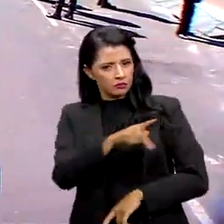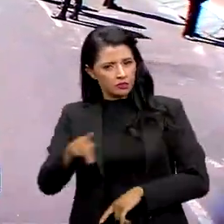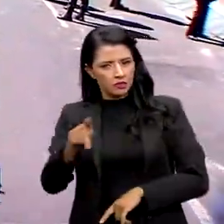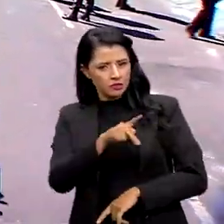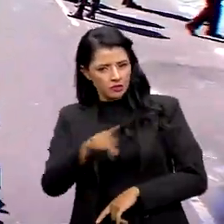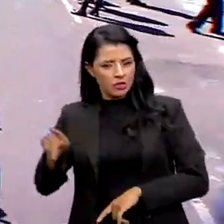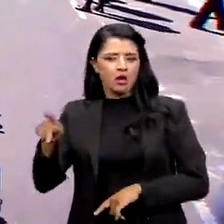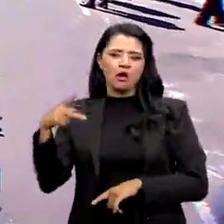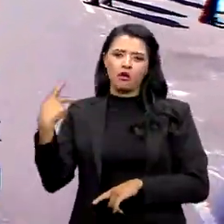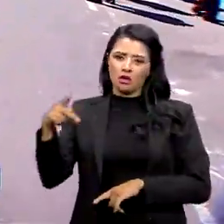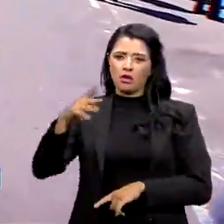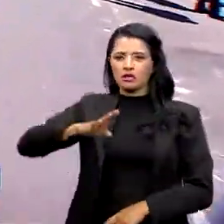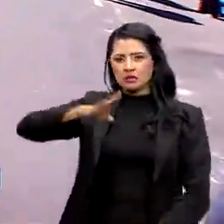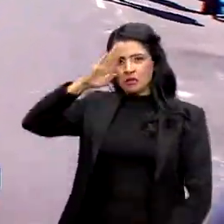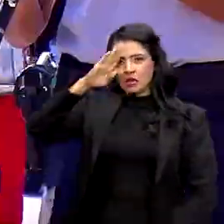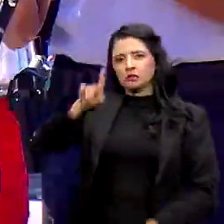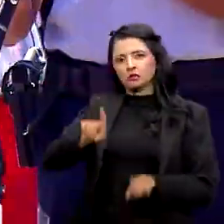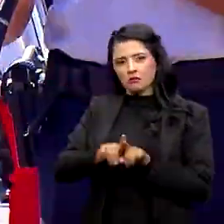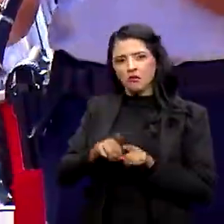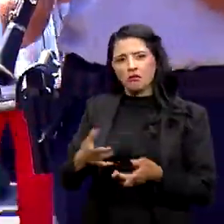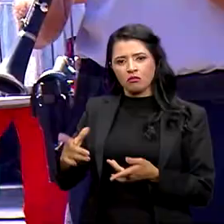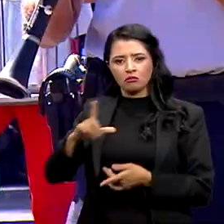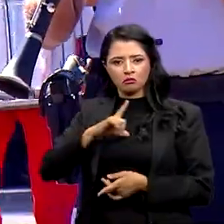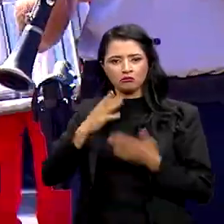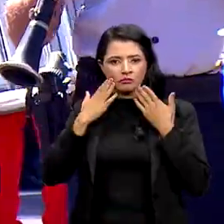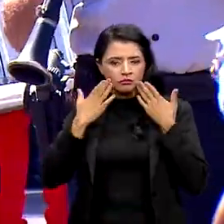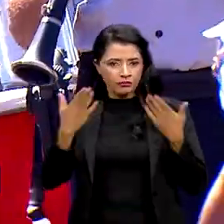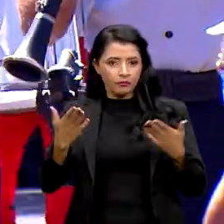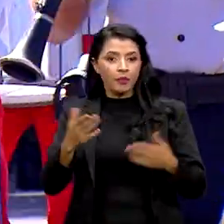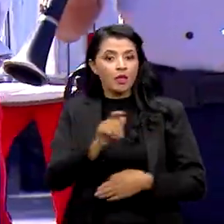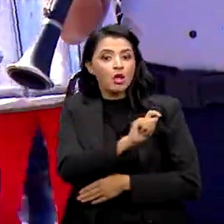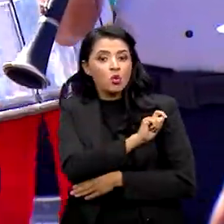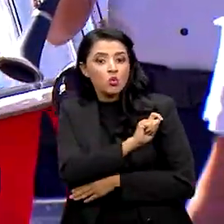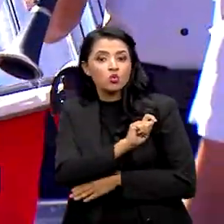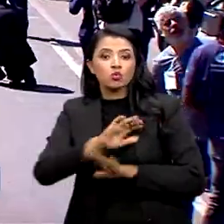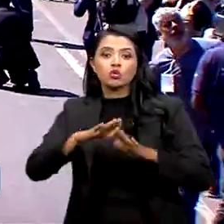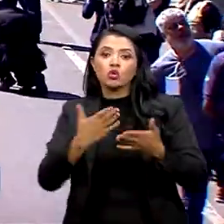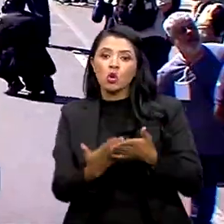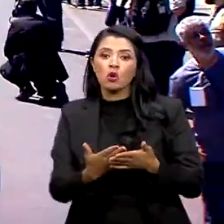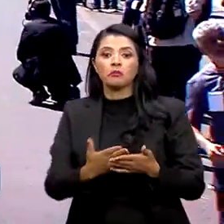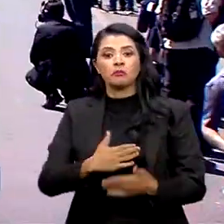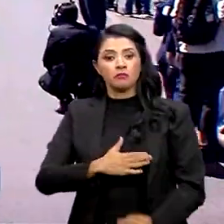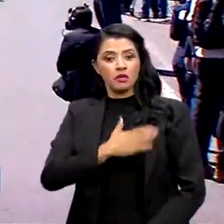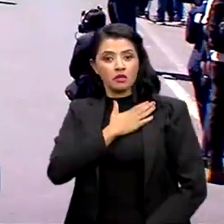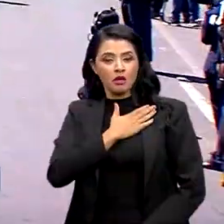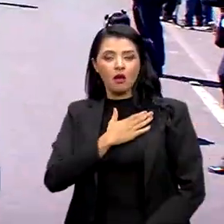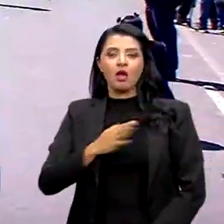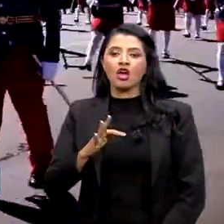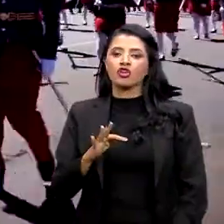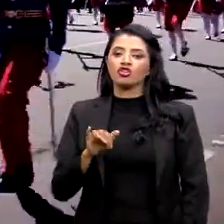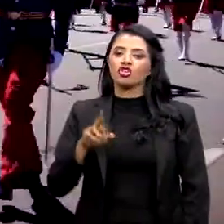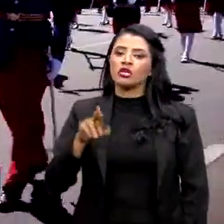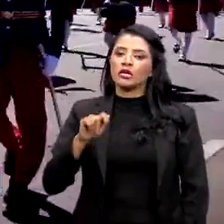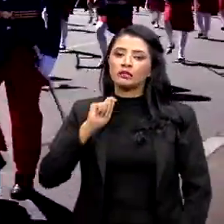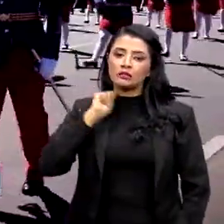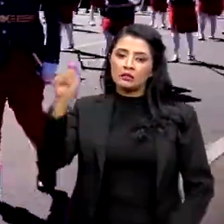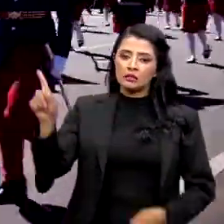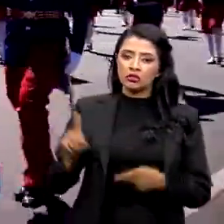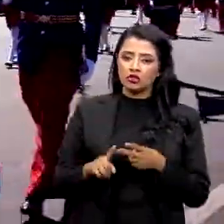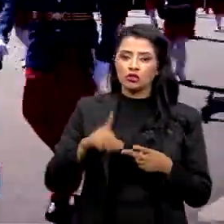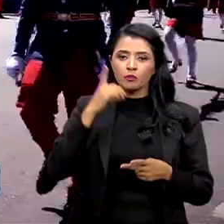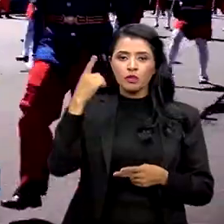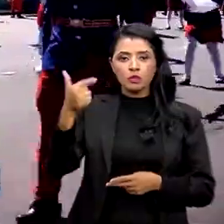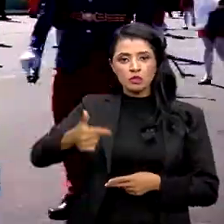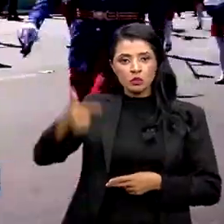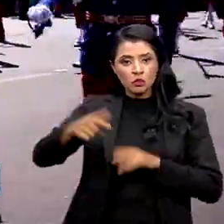marcial do exército. Os alunos dos colégios militares Tiradentes e Dom Pedro II de